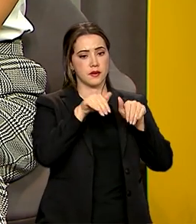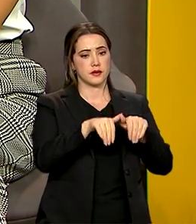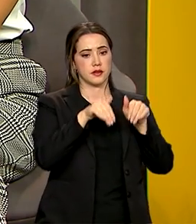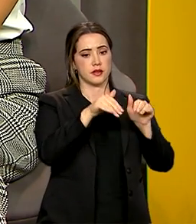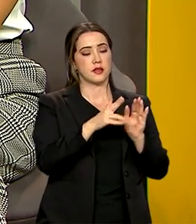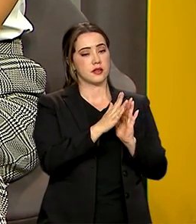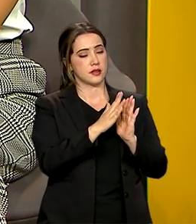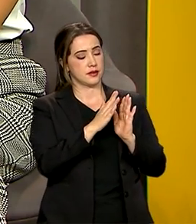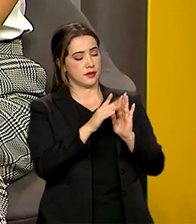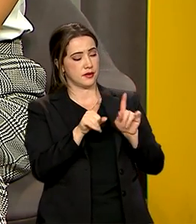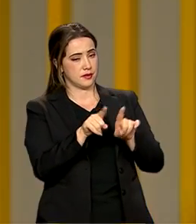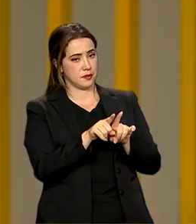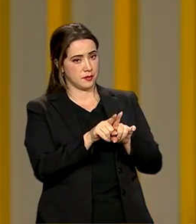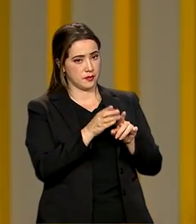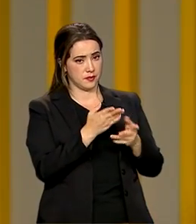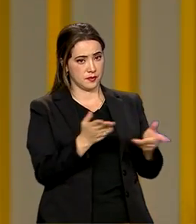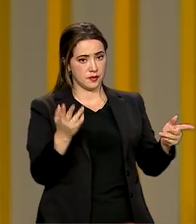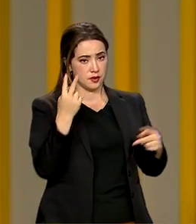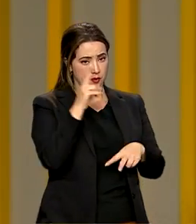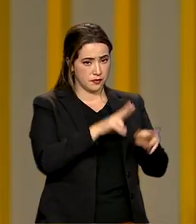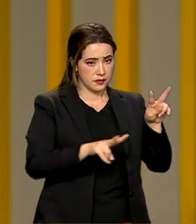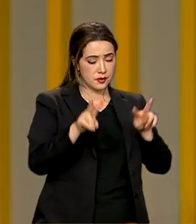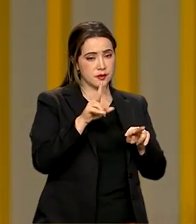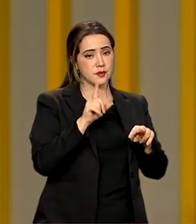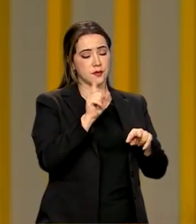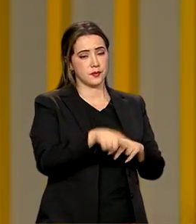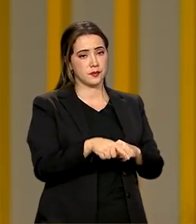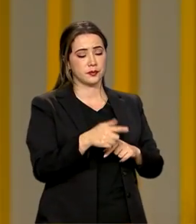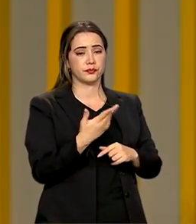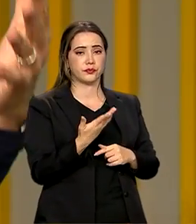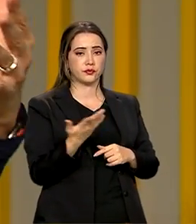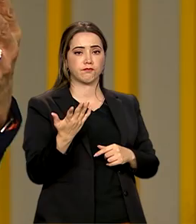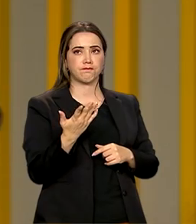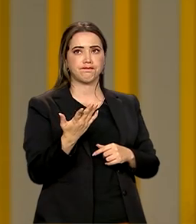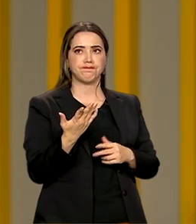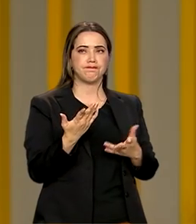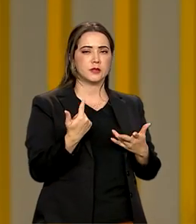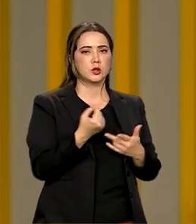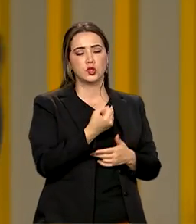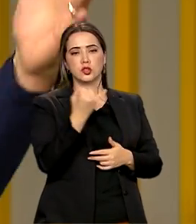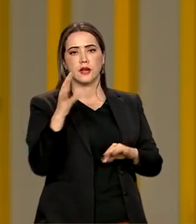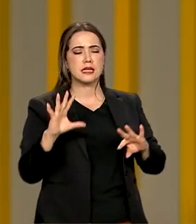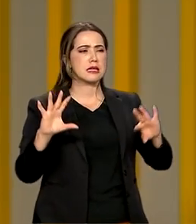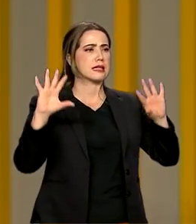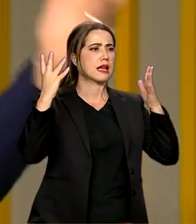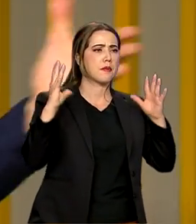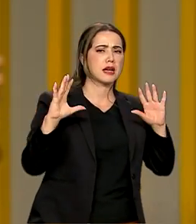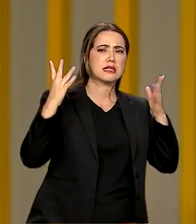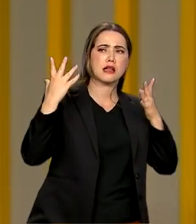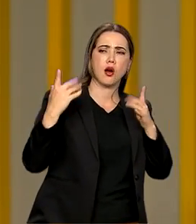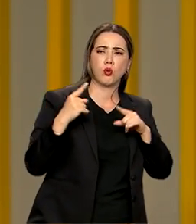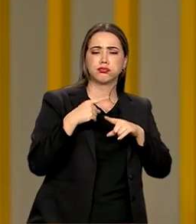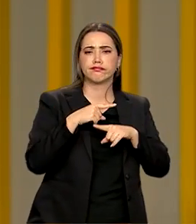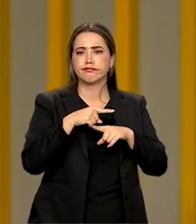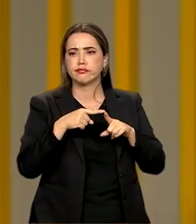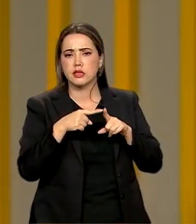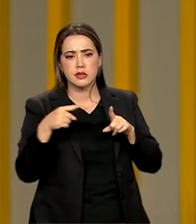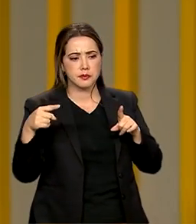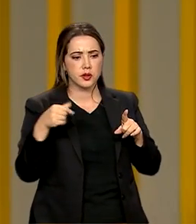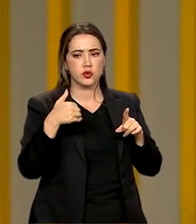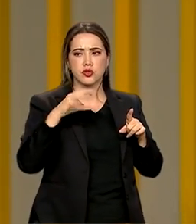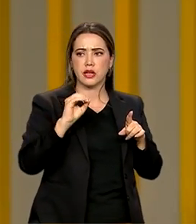visão de um grande número de eventos nesses 10, 15 anos.